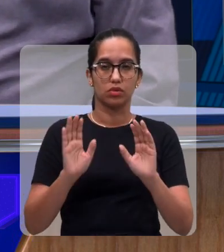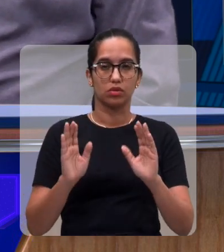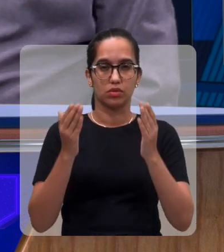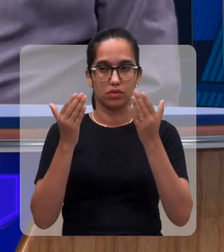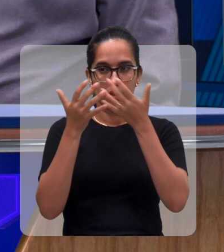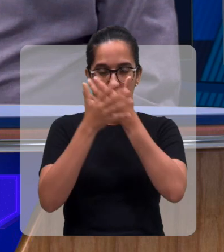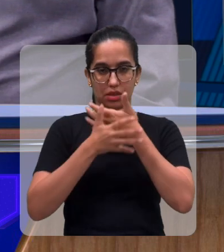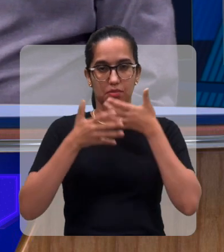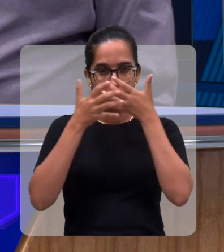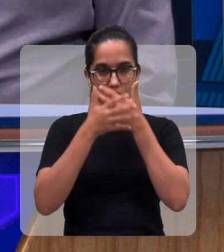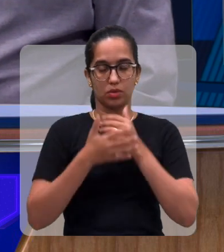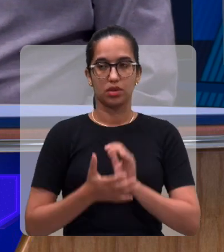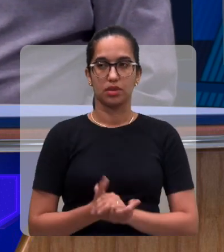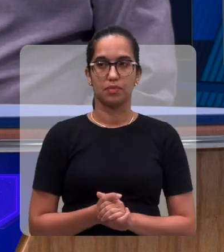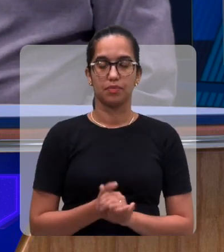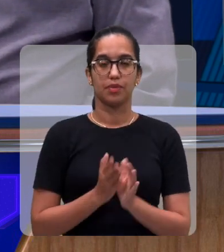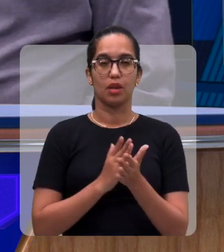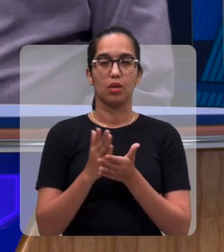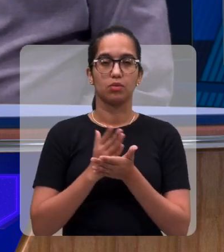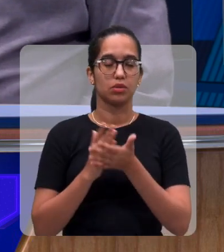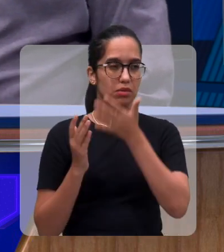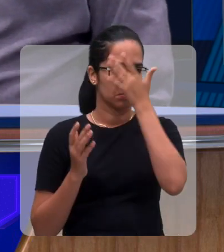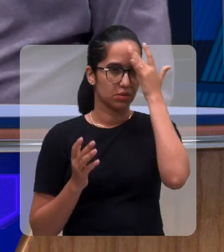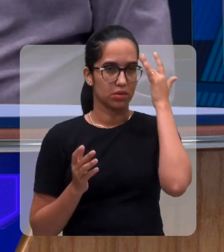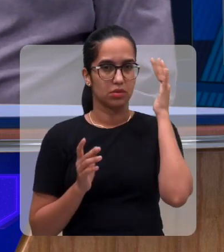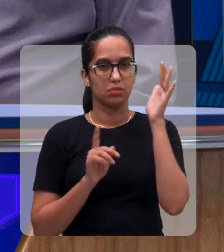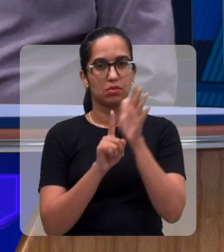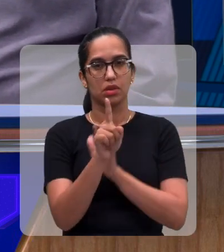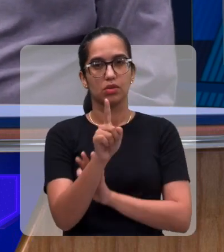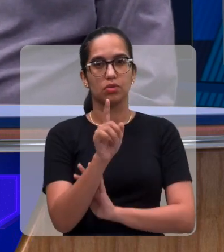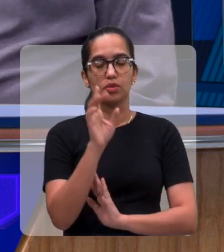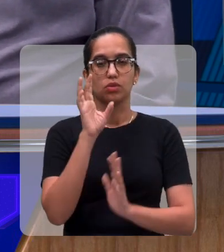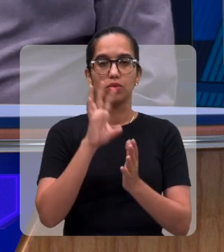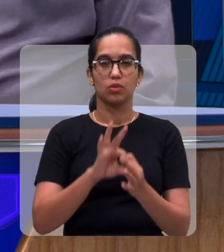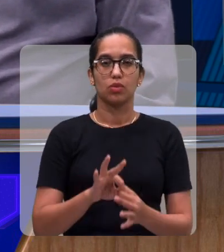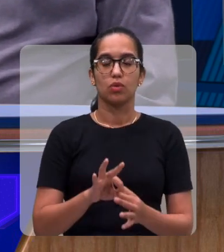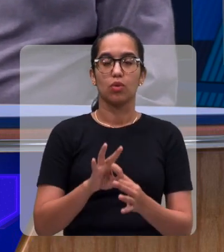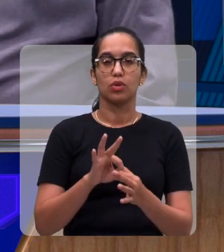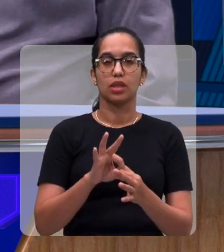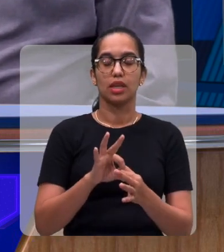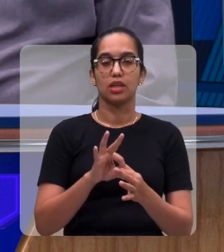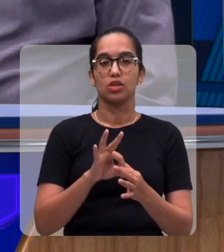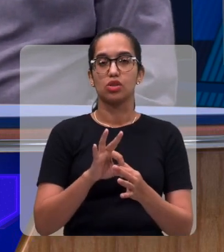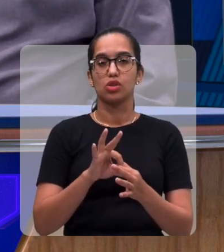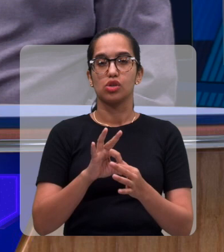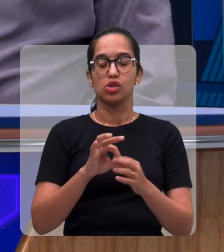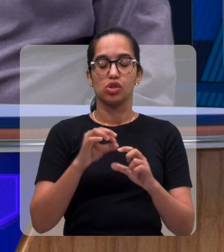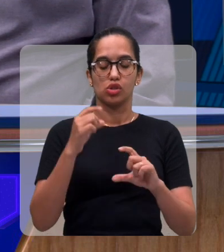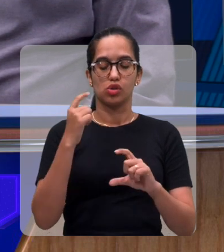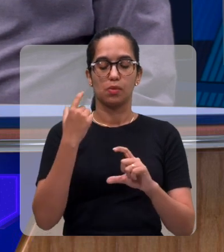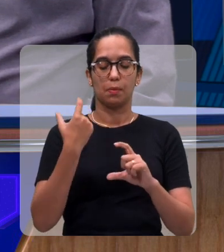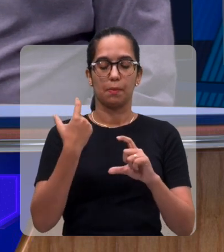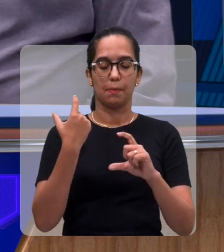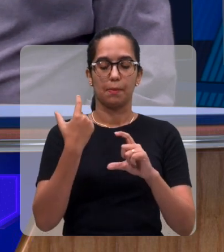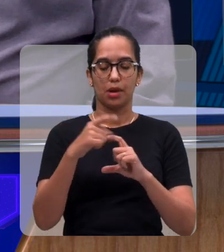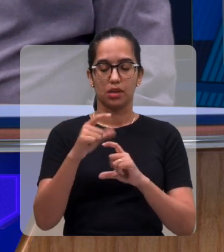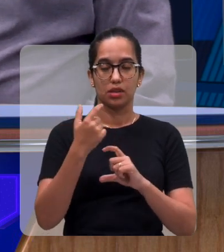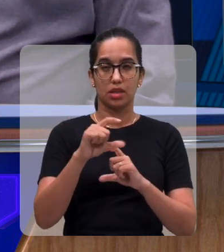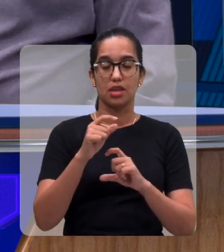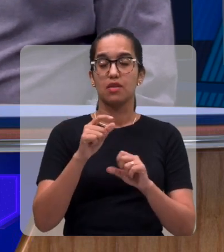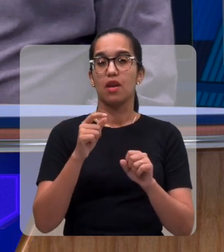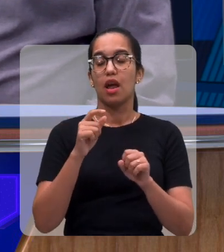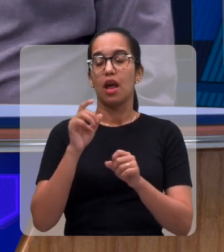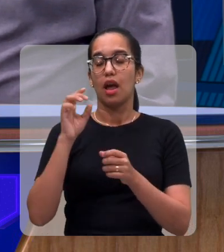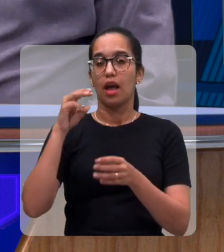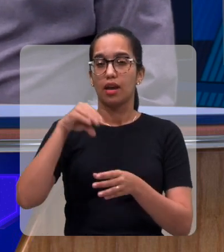para a música, né. Por exemplo, muita gente pergunta sobre passe livre, que é importante, vou falar aqui sobre ele. O passe